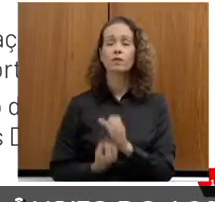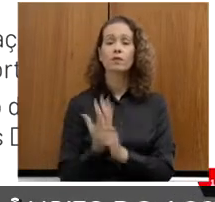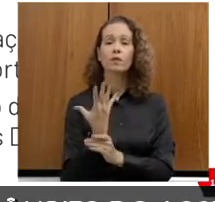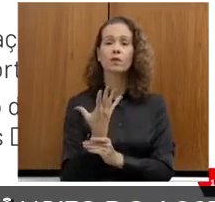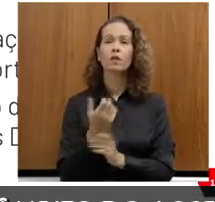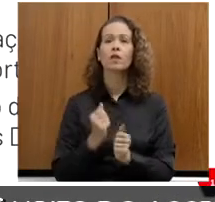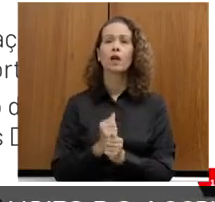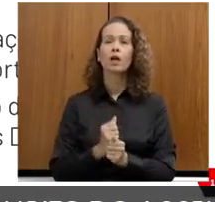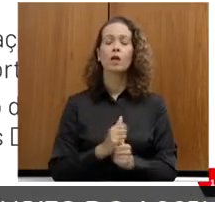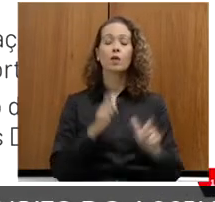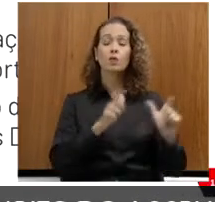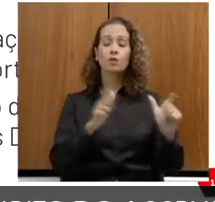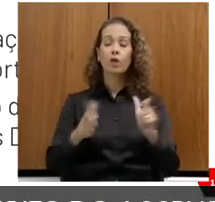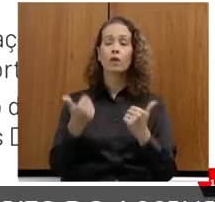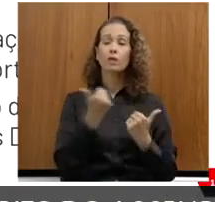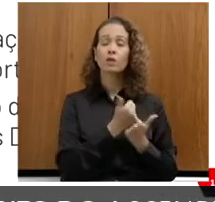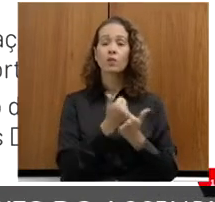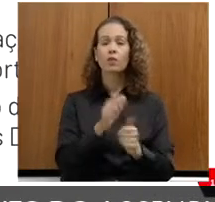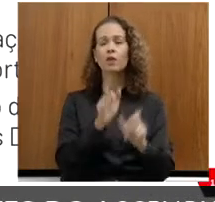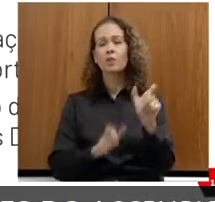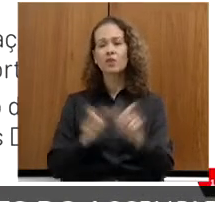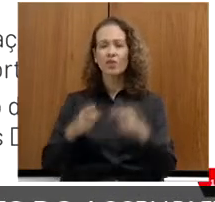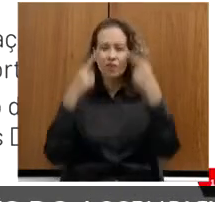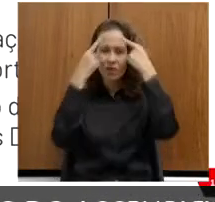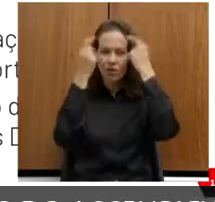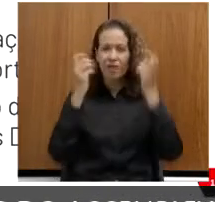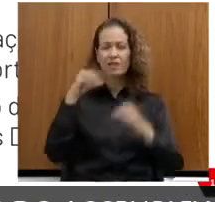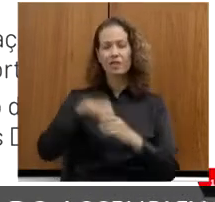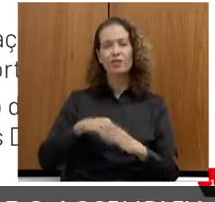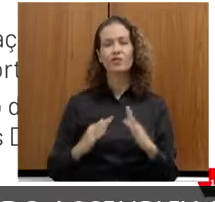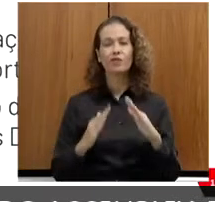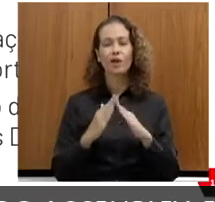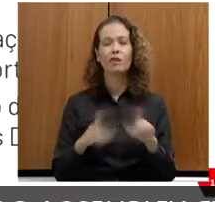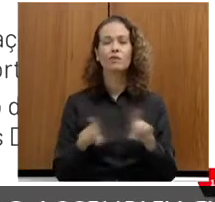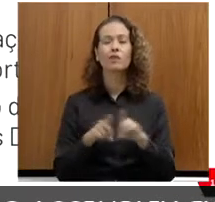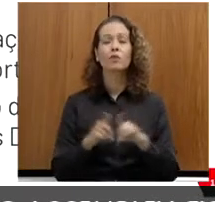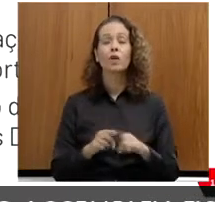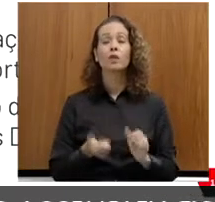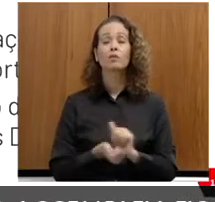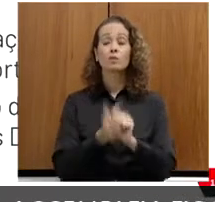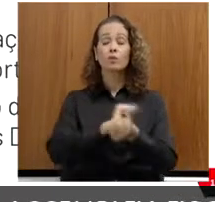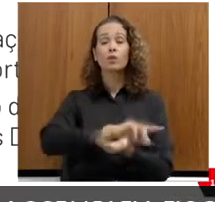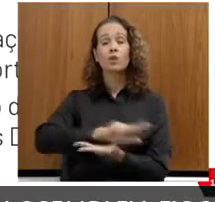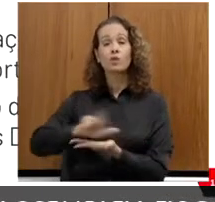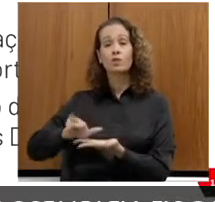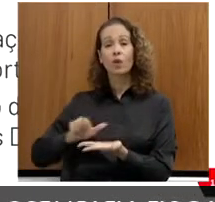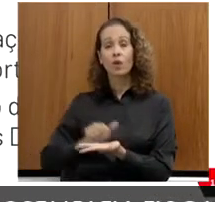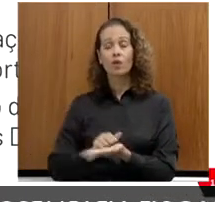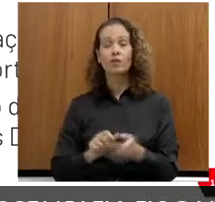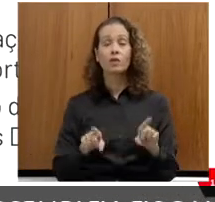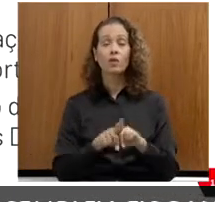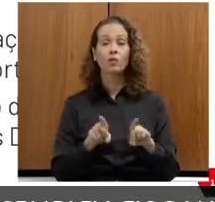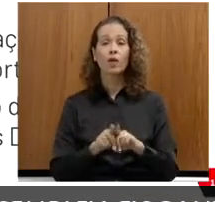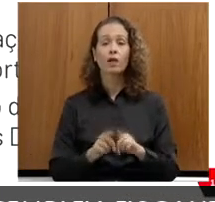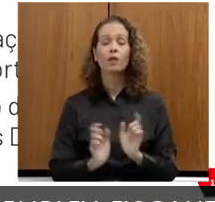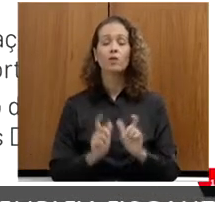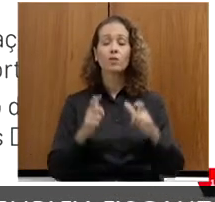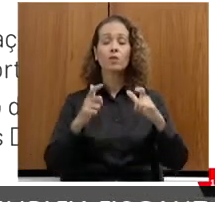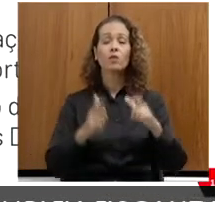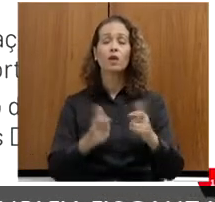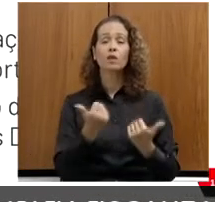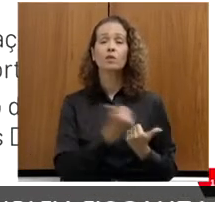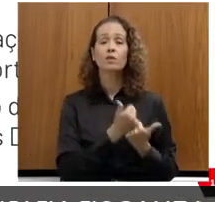de violência doméstica, núcleos de bem-estar, que é geração esporte, melhor geração e para-desporto, e núcleo de apoio à referência